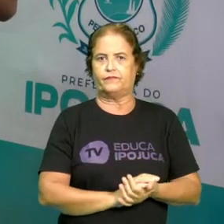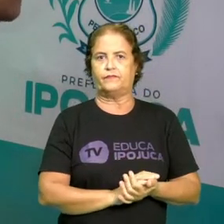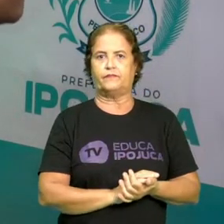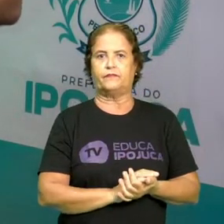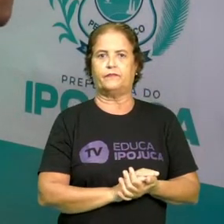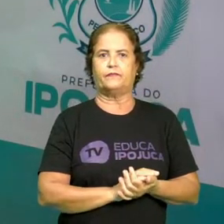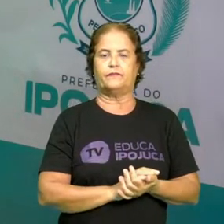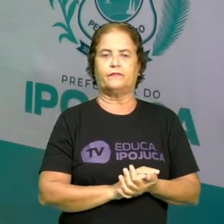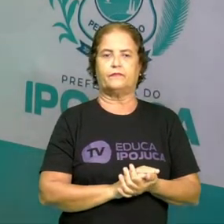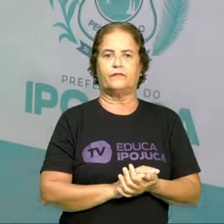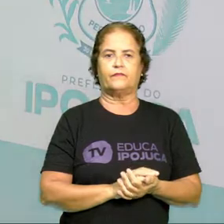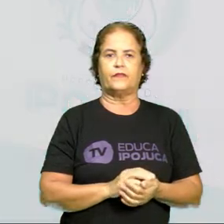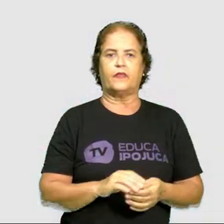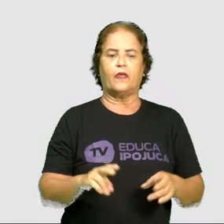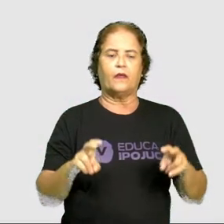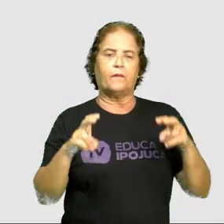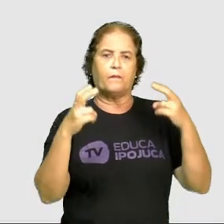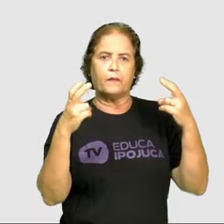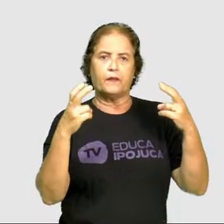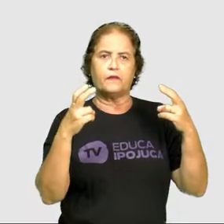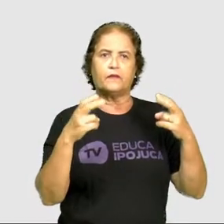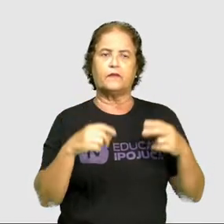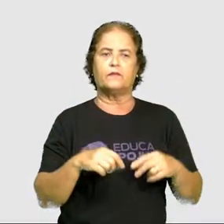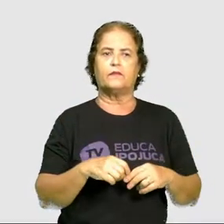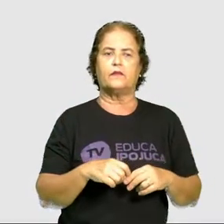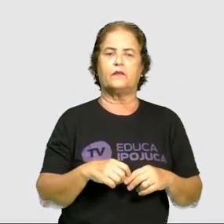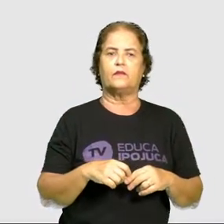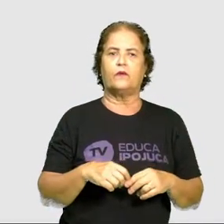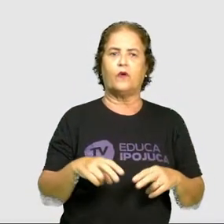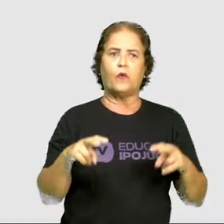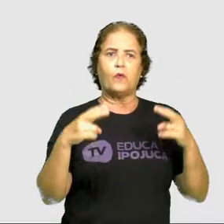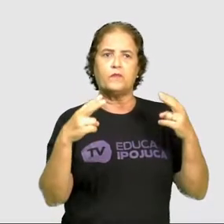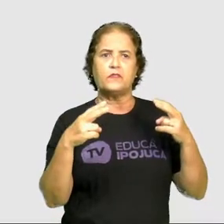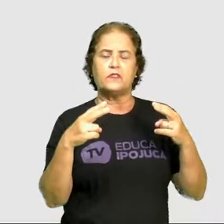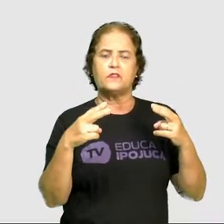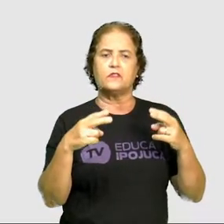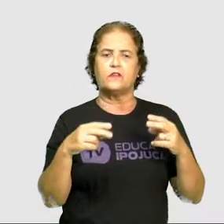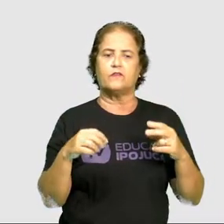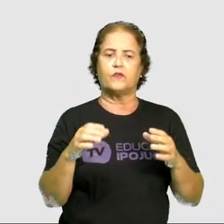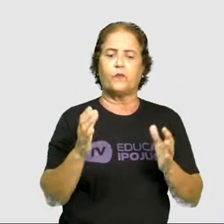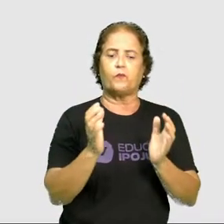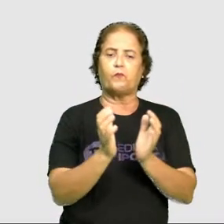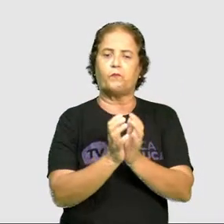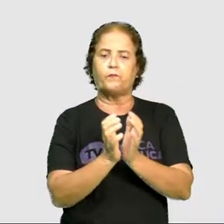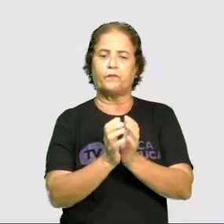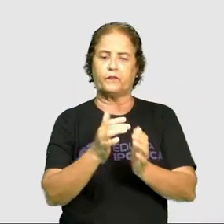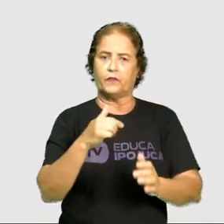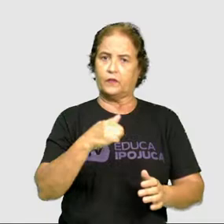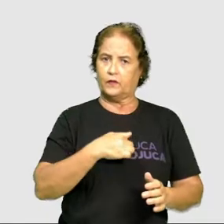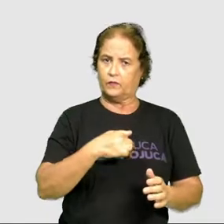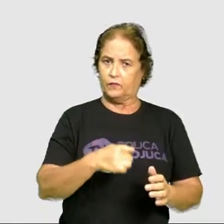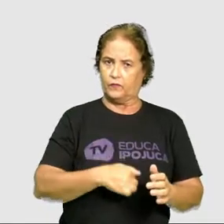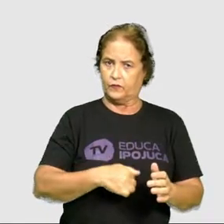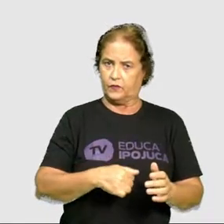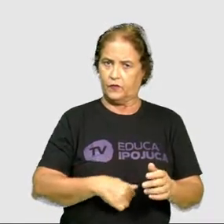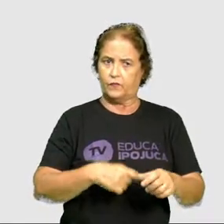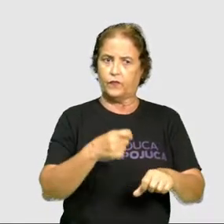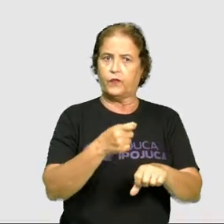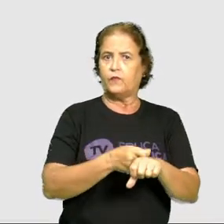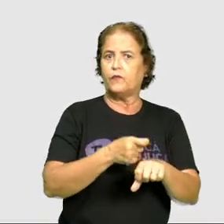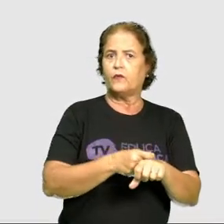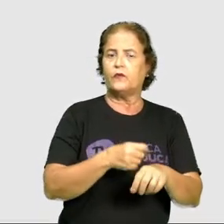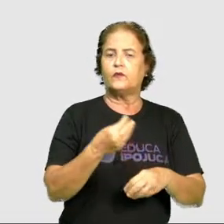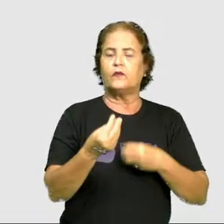Percebendo isso, observe as seguintes coleções de botões e moedas. Como podemos fazer para